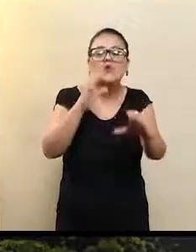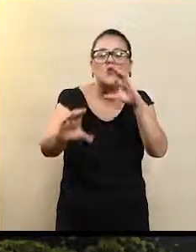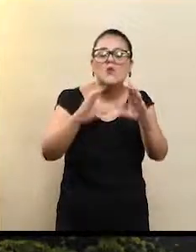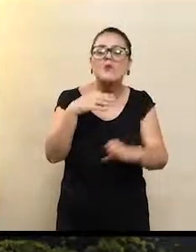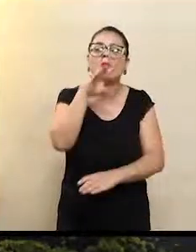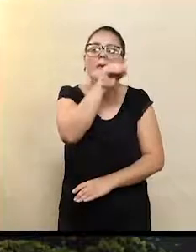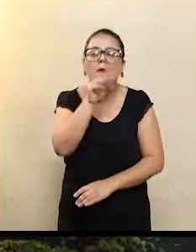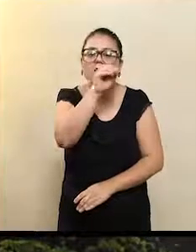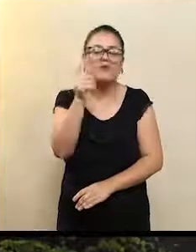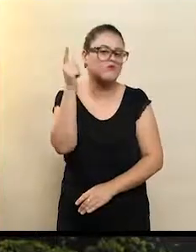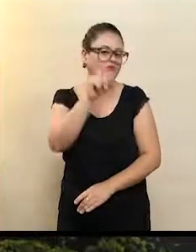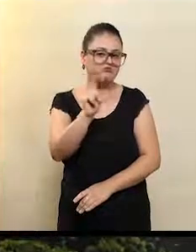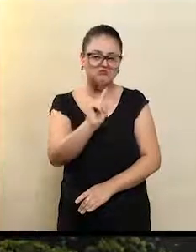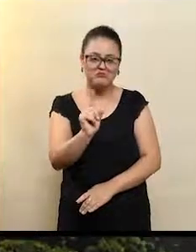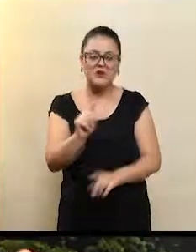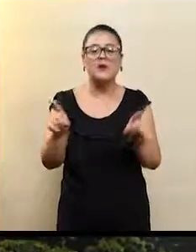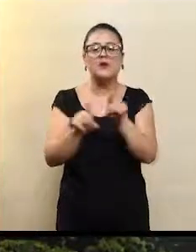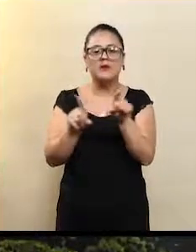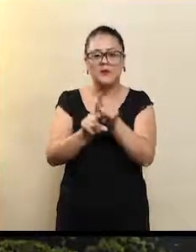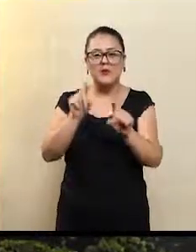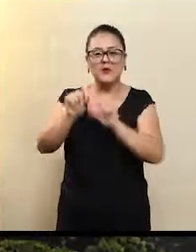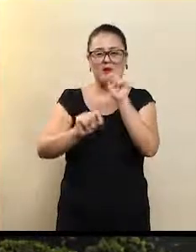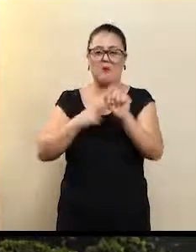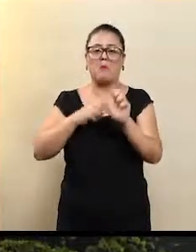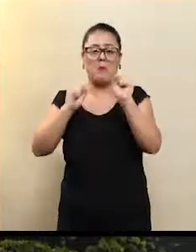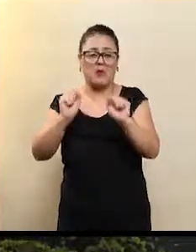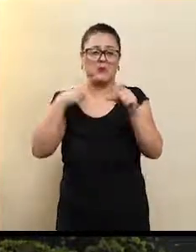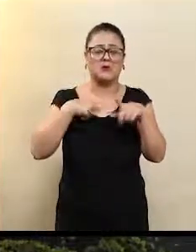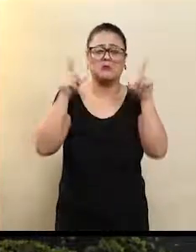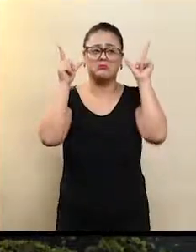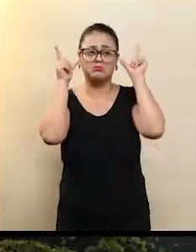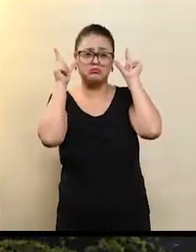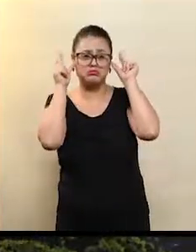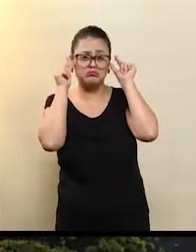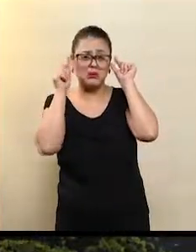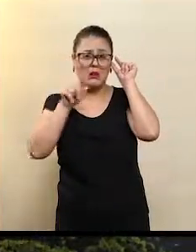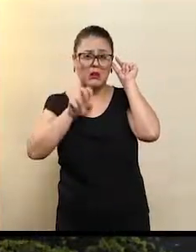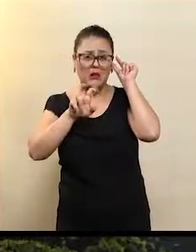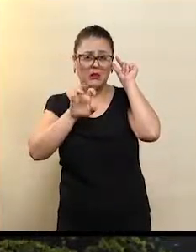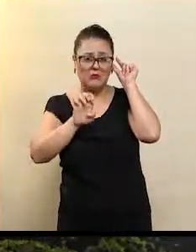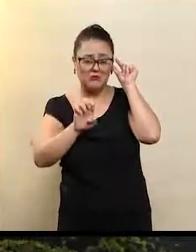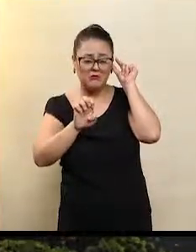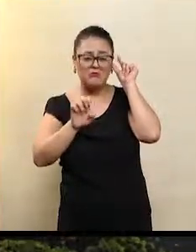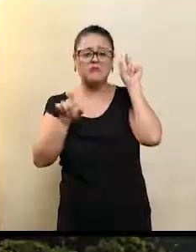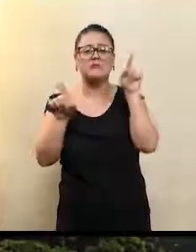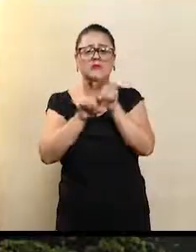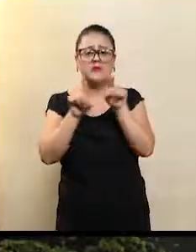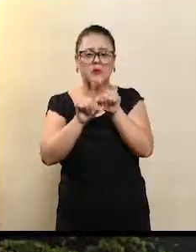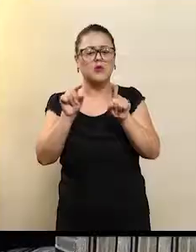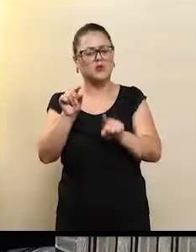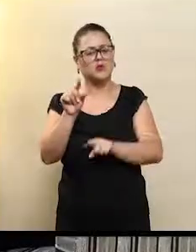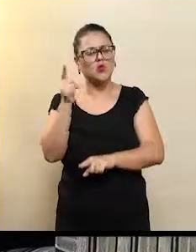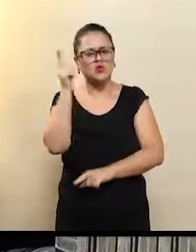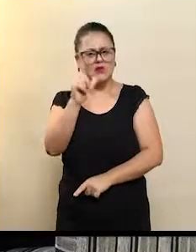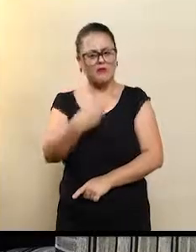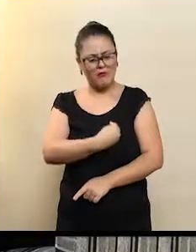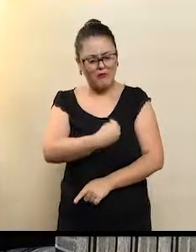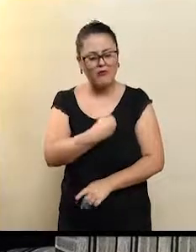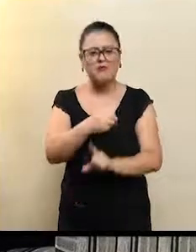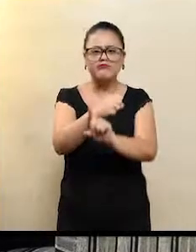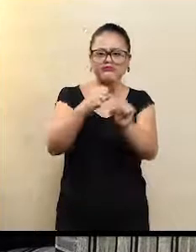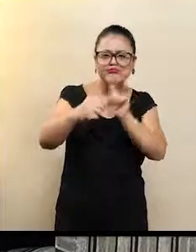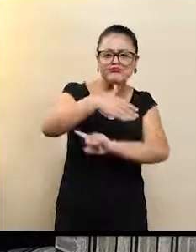gama de classificação em relação à intensidade, desde aquela leve, né? Que o indivíduo até convive socialmente, mas com